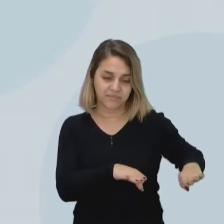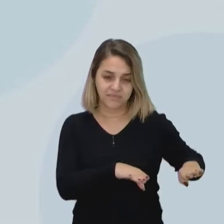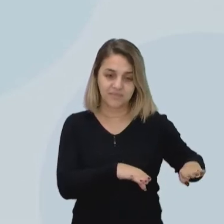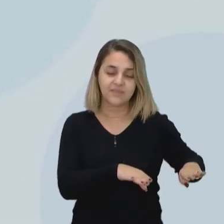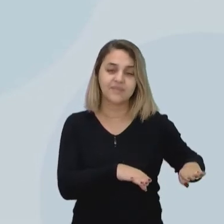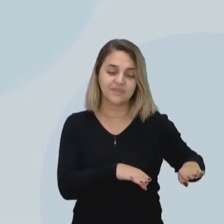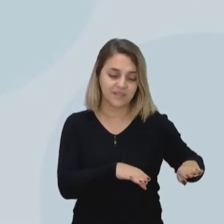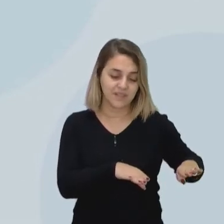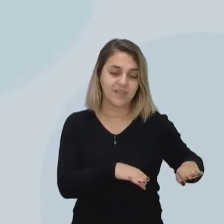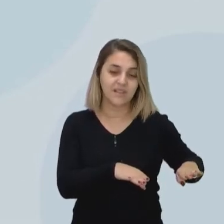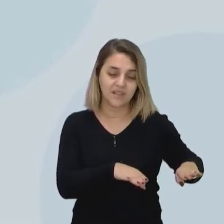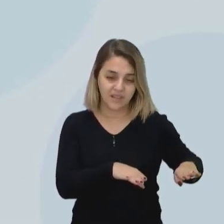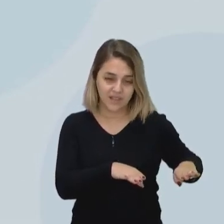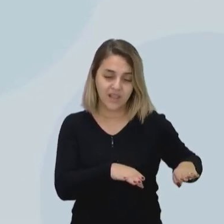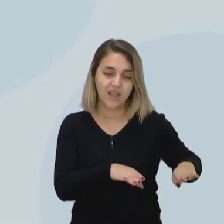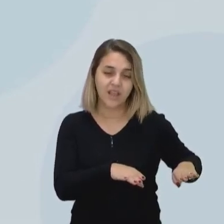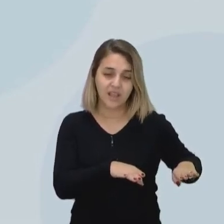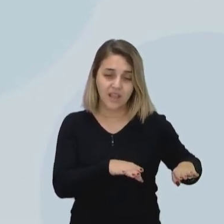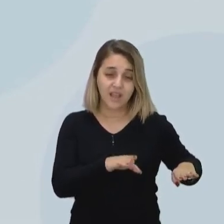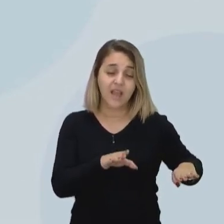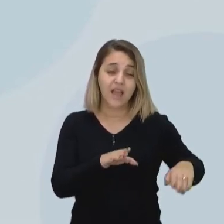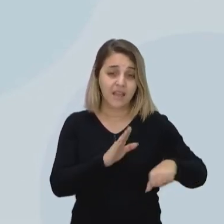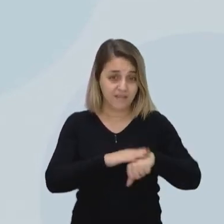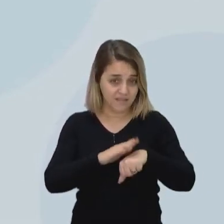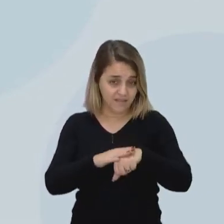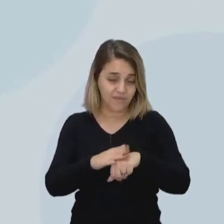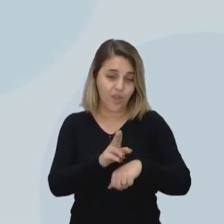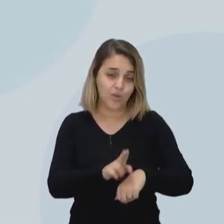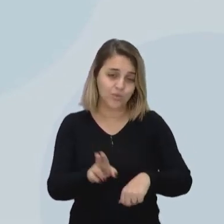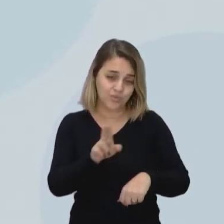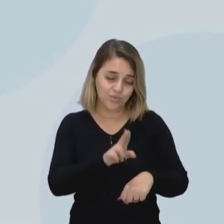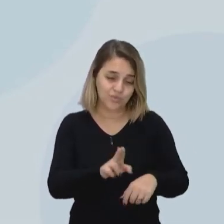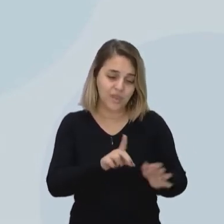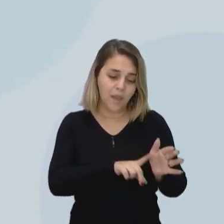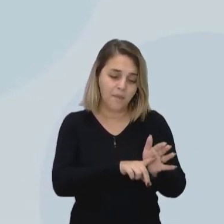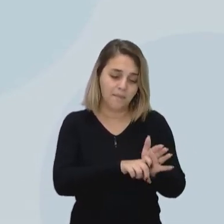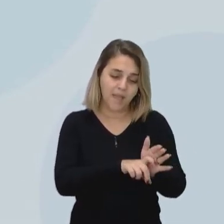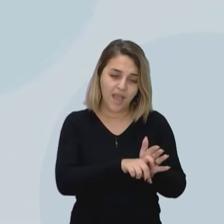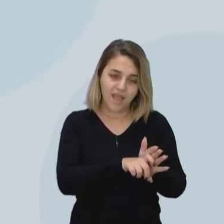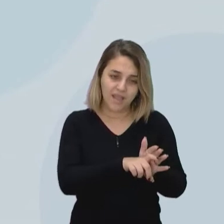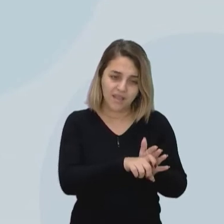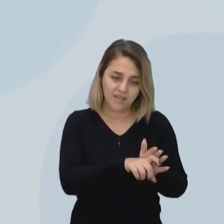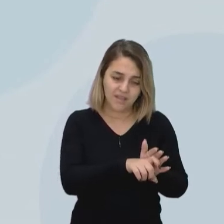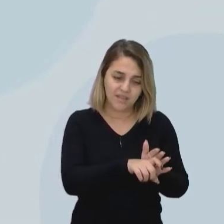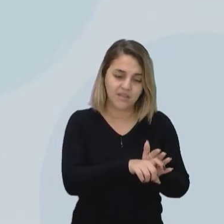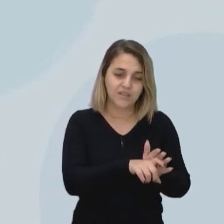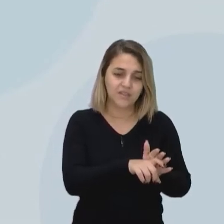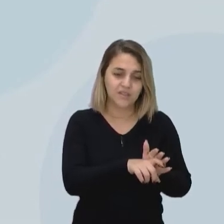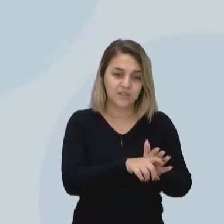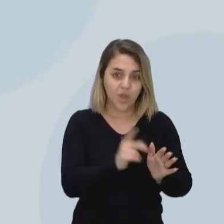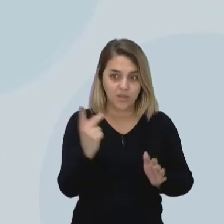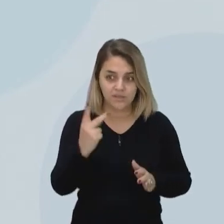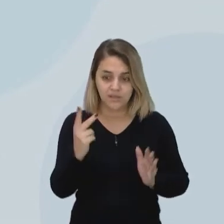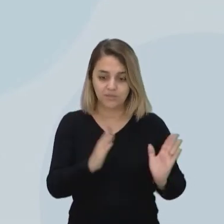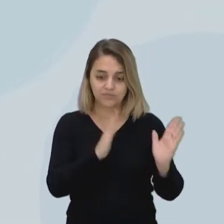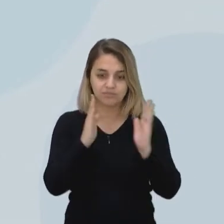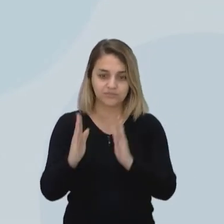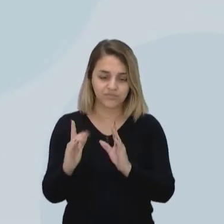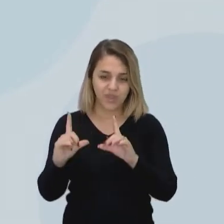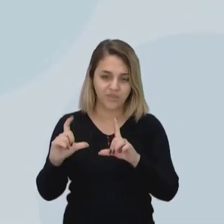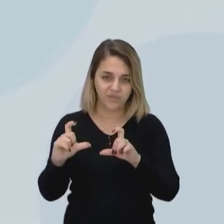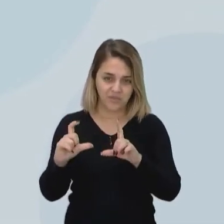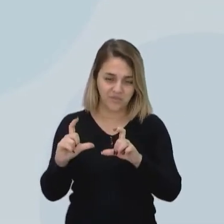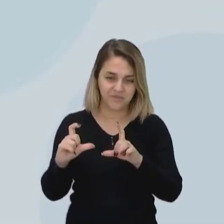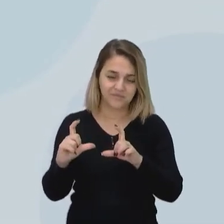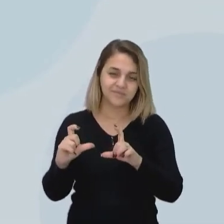com o processo de autoregeneração dessas bactérias, você consegue perceber aí na figura 2, onde nós